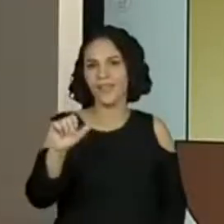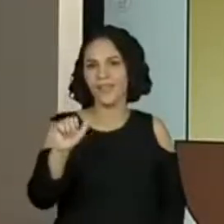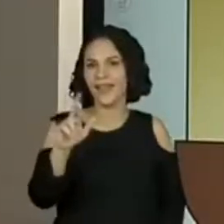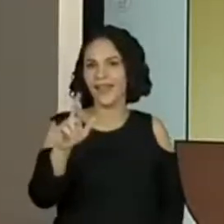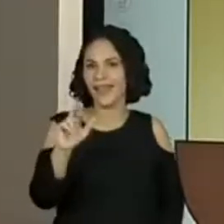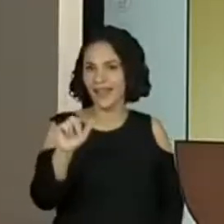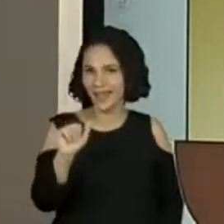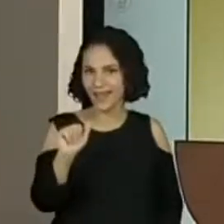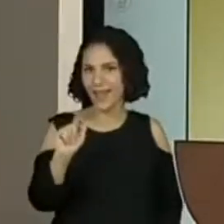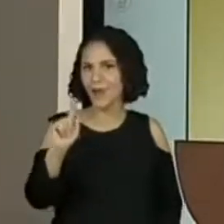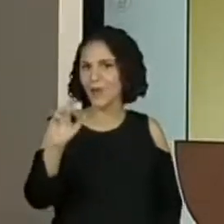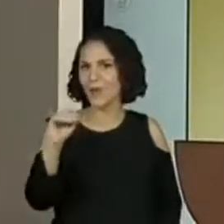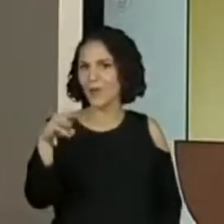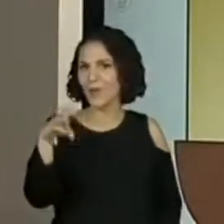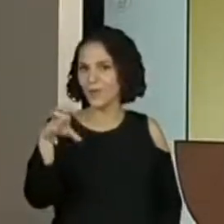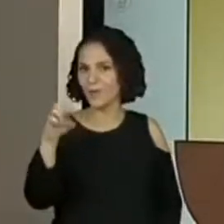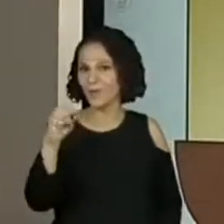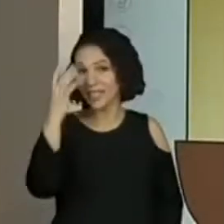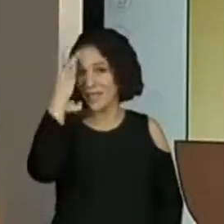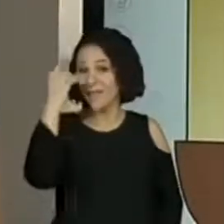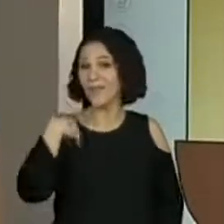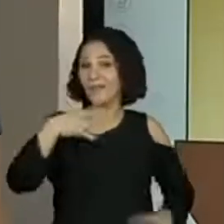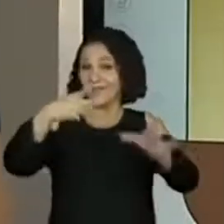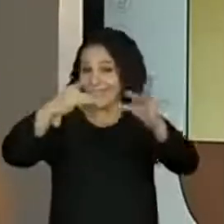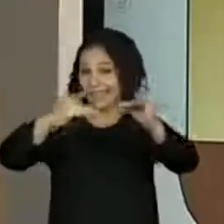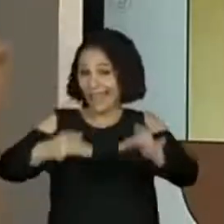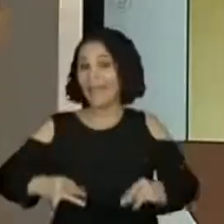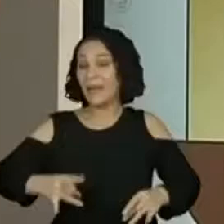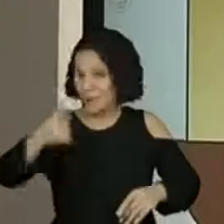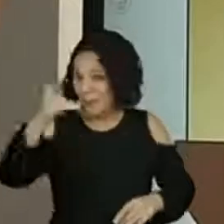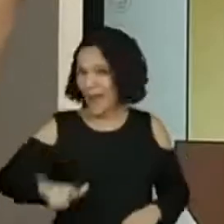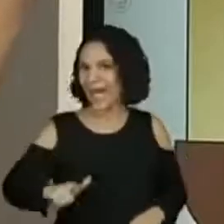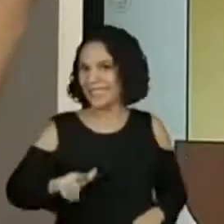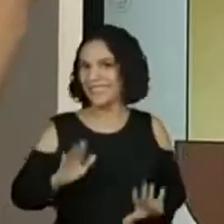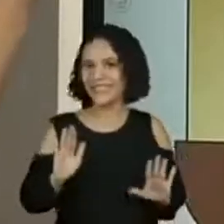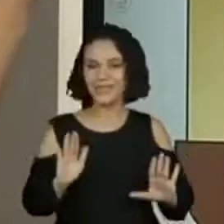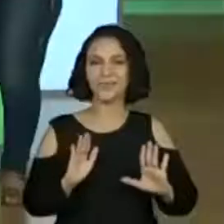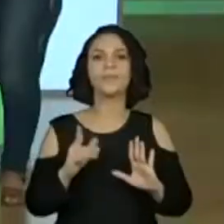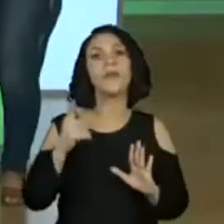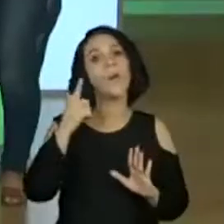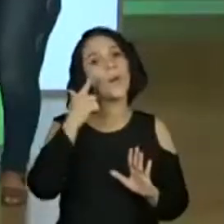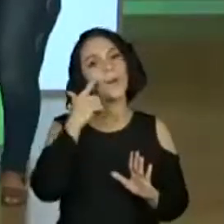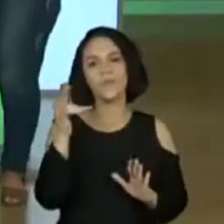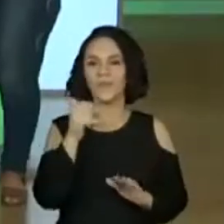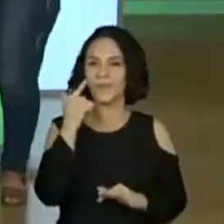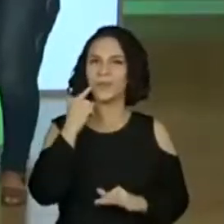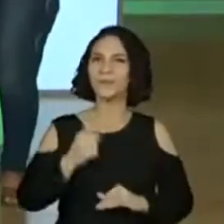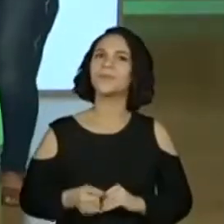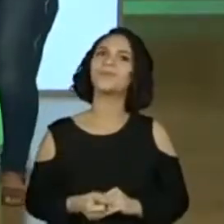aula. Vou contar mais detalhes sobre isso, tá bom? Mas hoje a gente vai com essa história, ó.